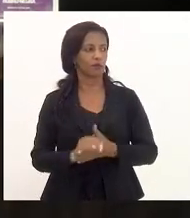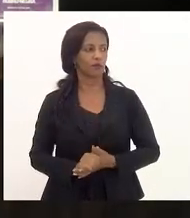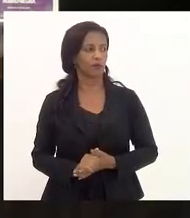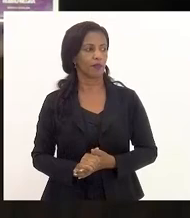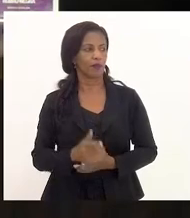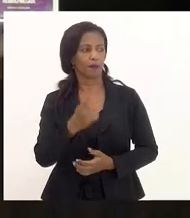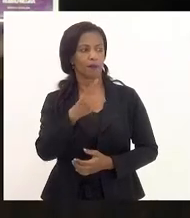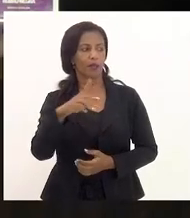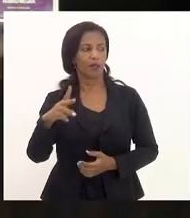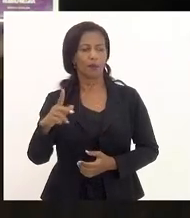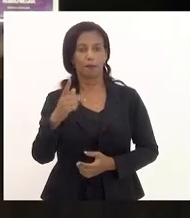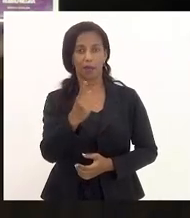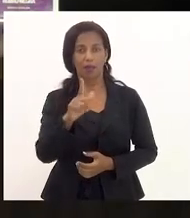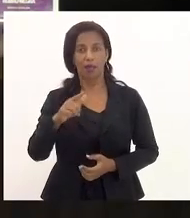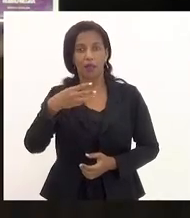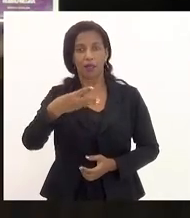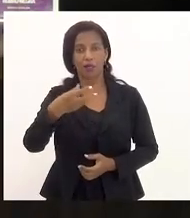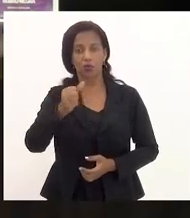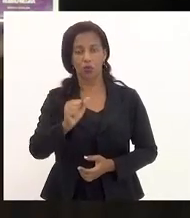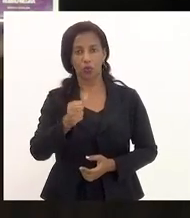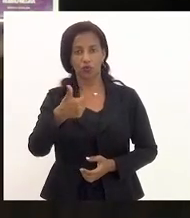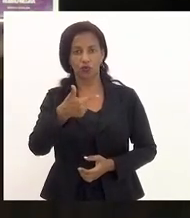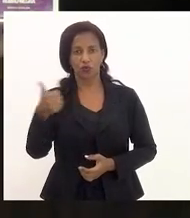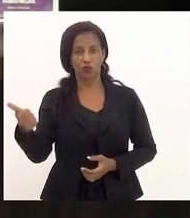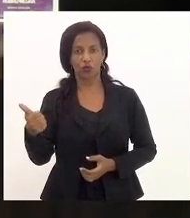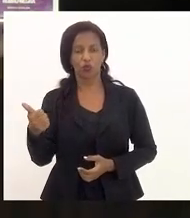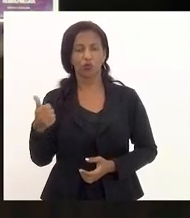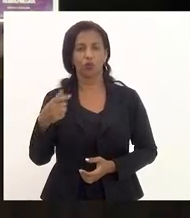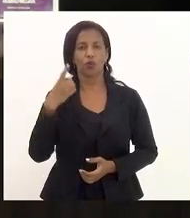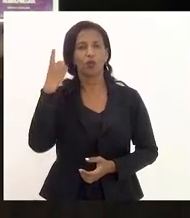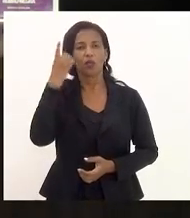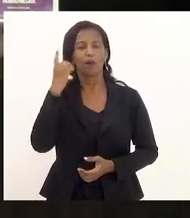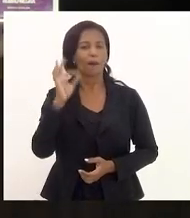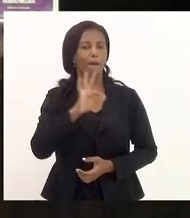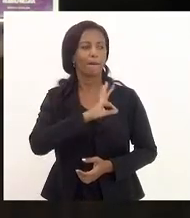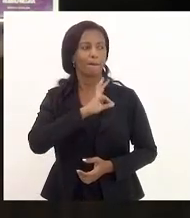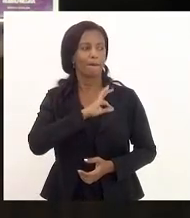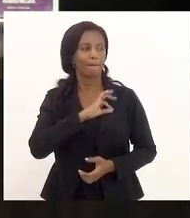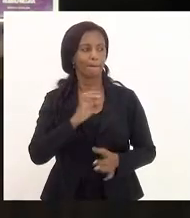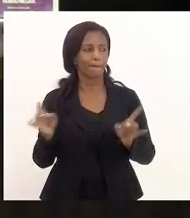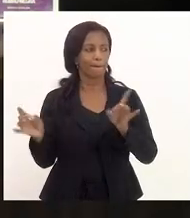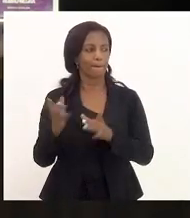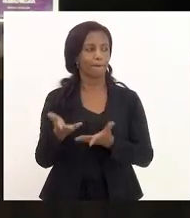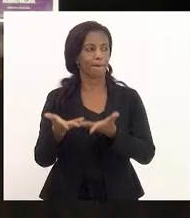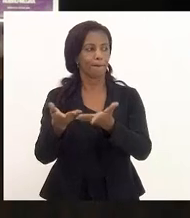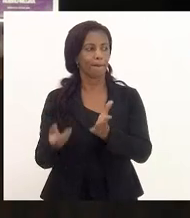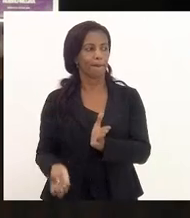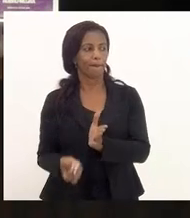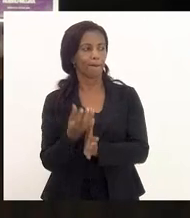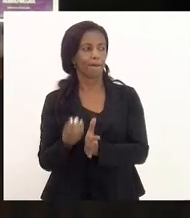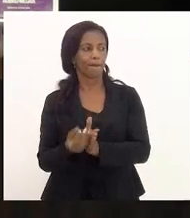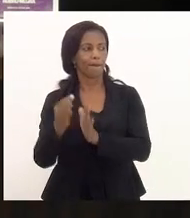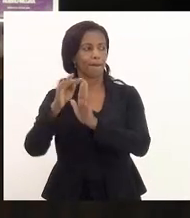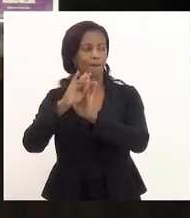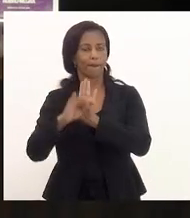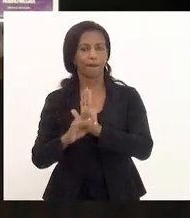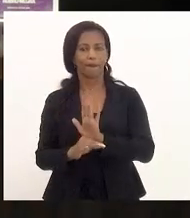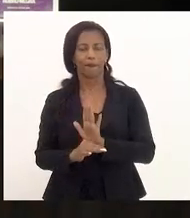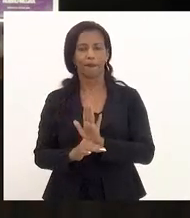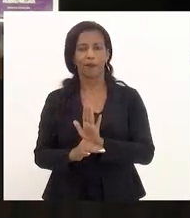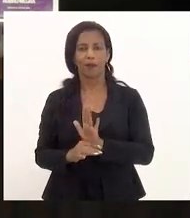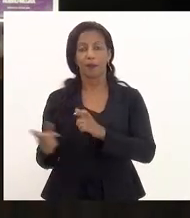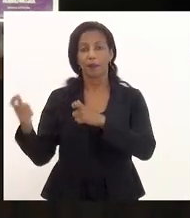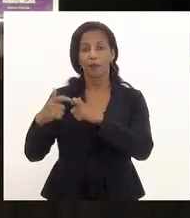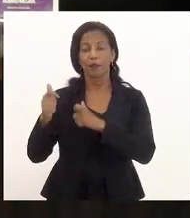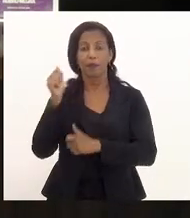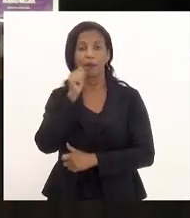Projeto de Lei 3821, de Autoria da Deputada Marta Rocha, que dispõe sobre a criação do Programa de Telemedicina para Mulheres